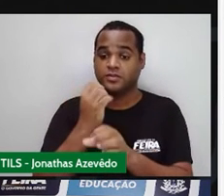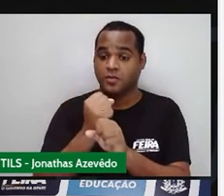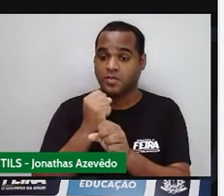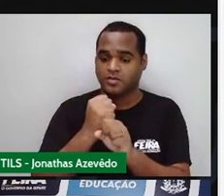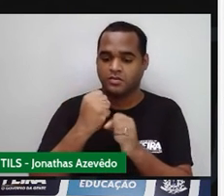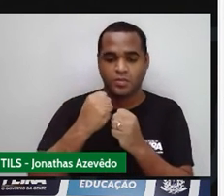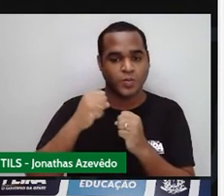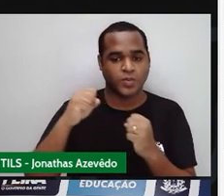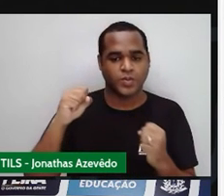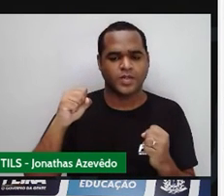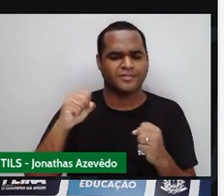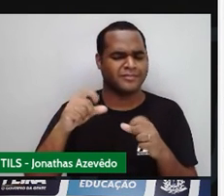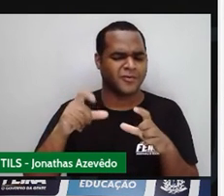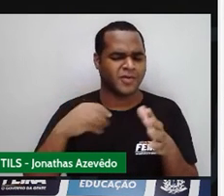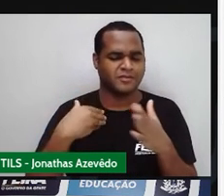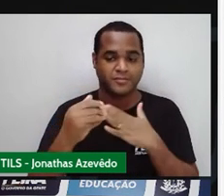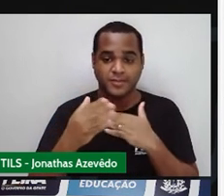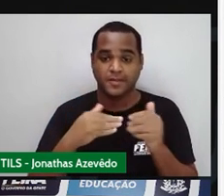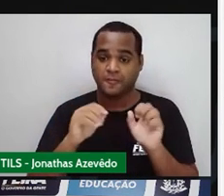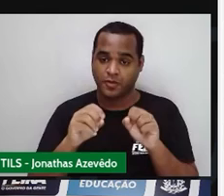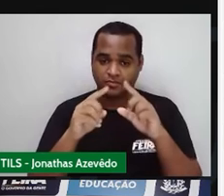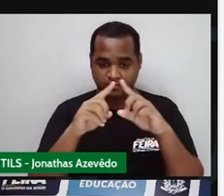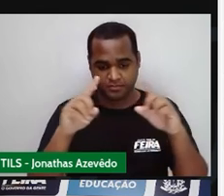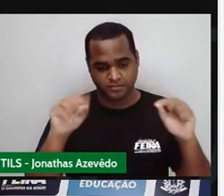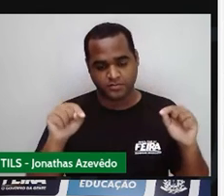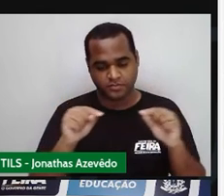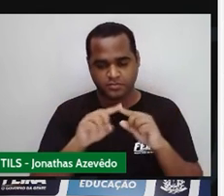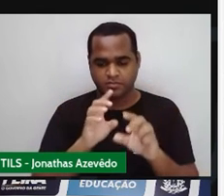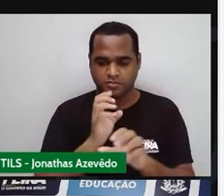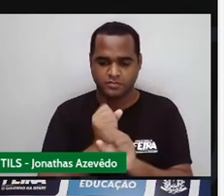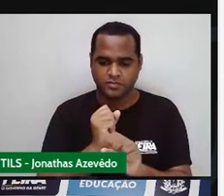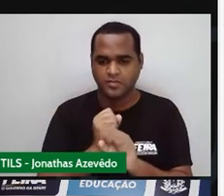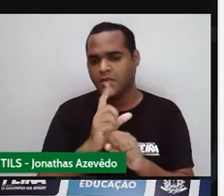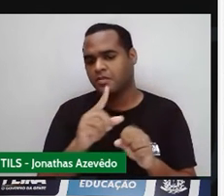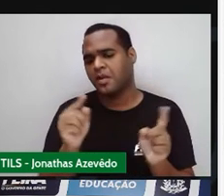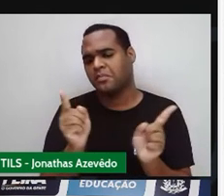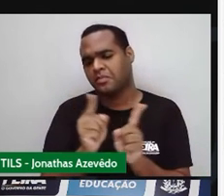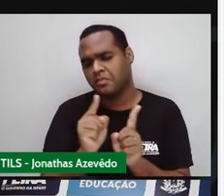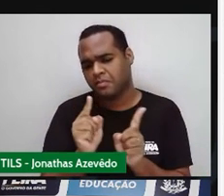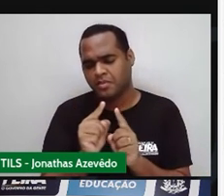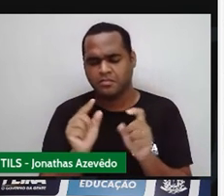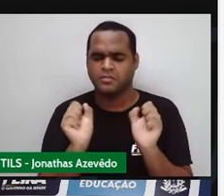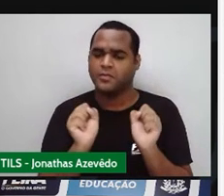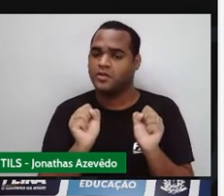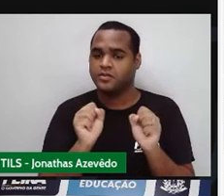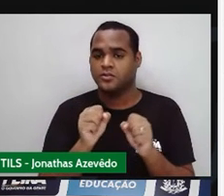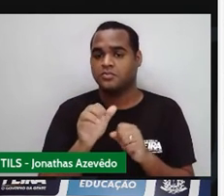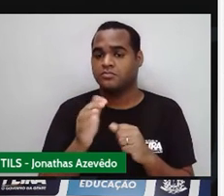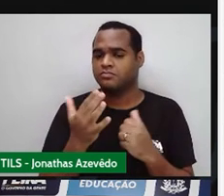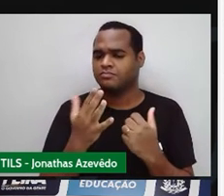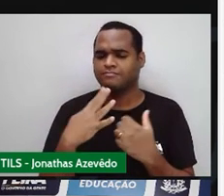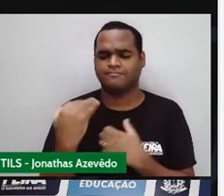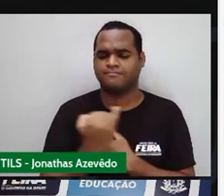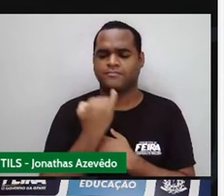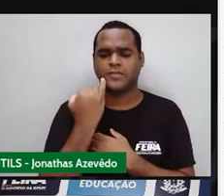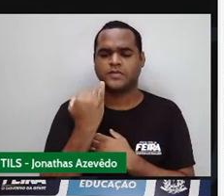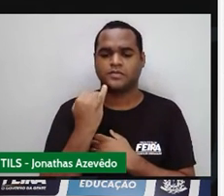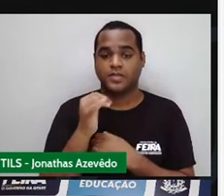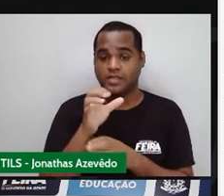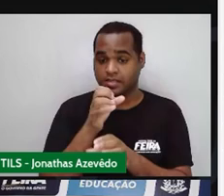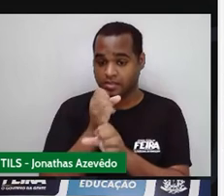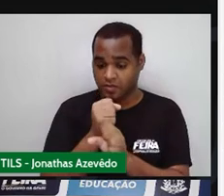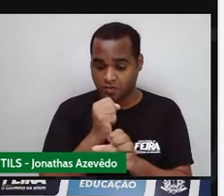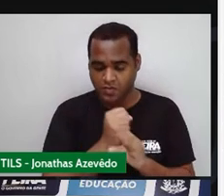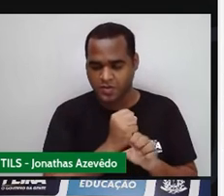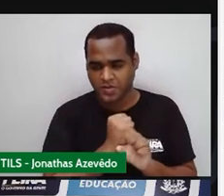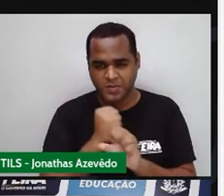dos trapézios. Pode ser trapézios grandes, trapézios pequenos. Não importa a medida